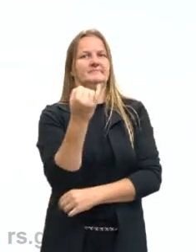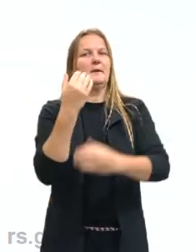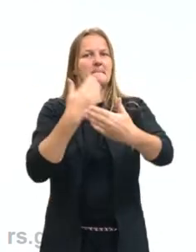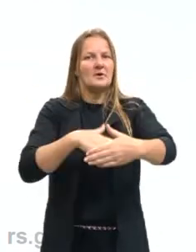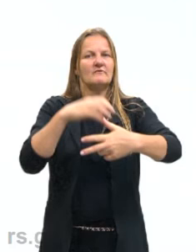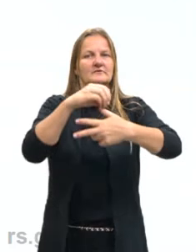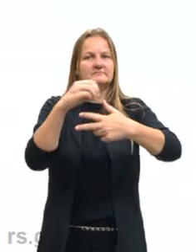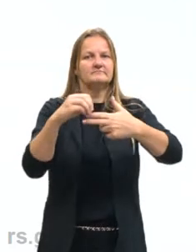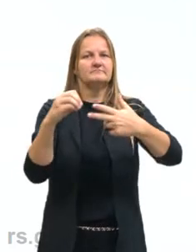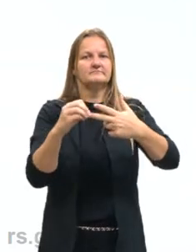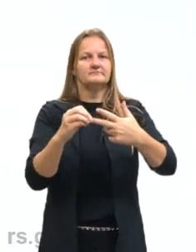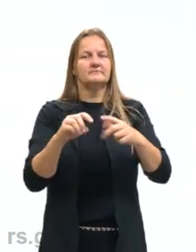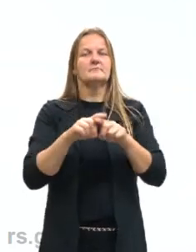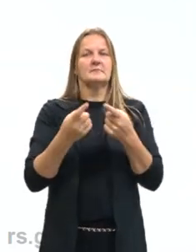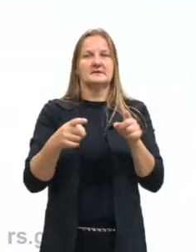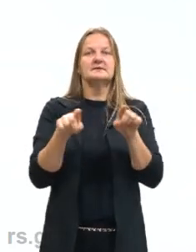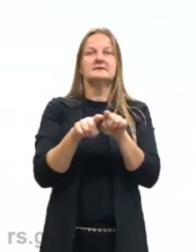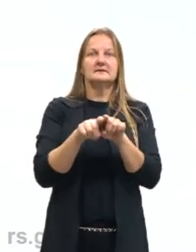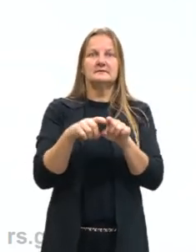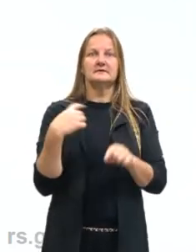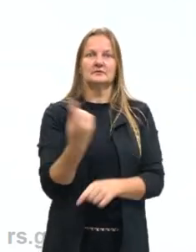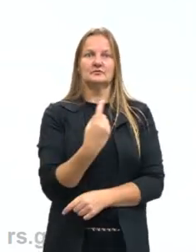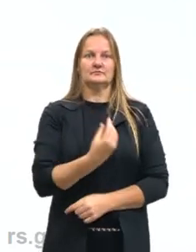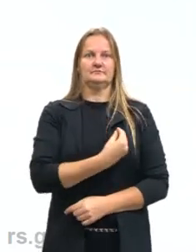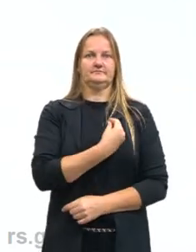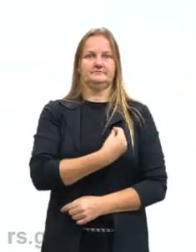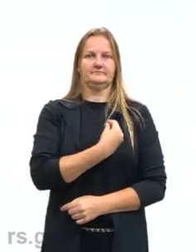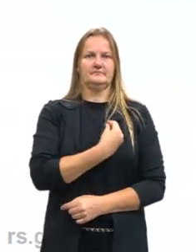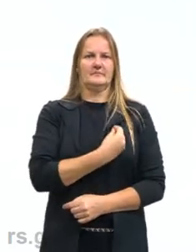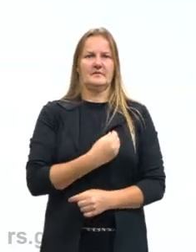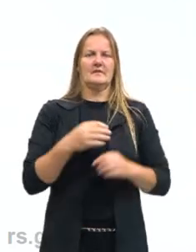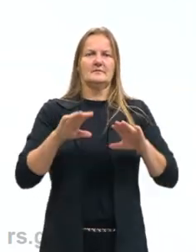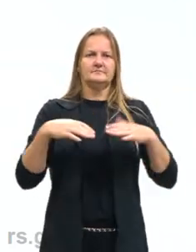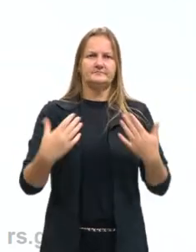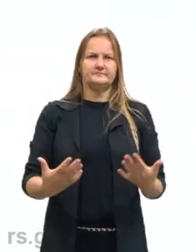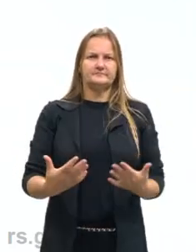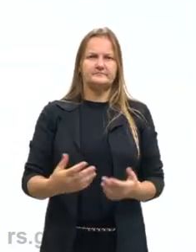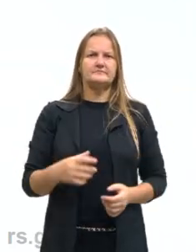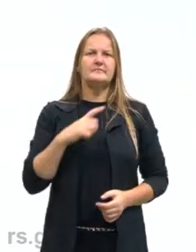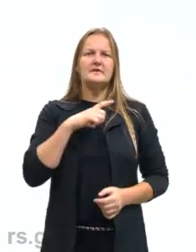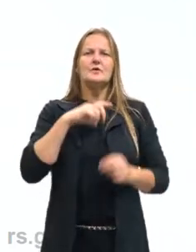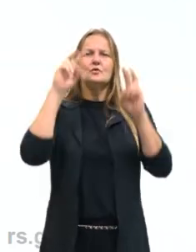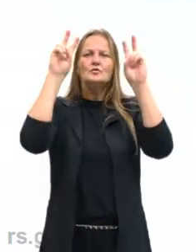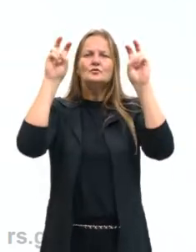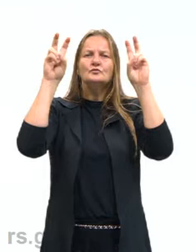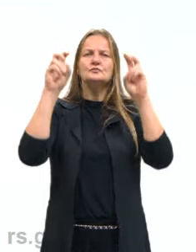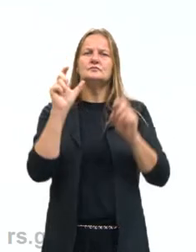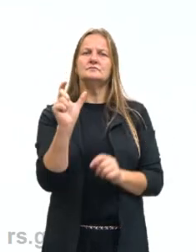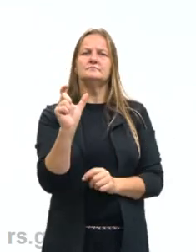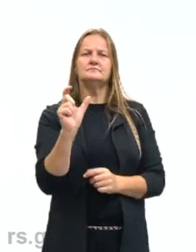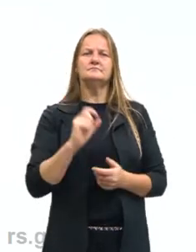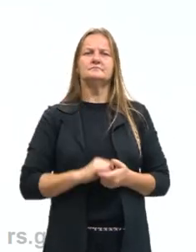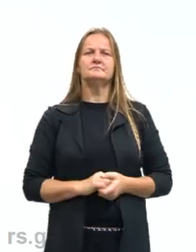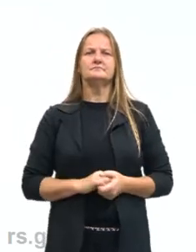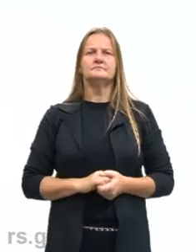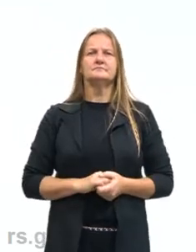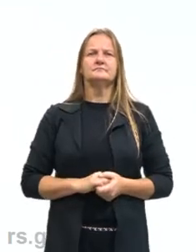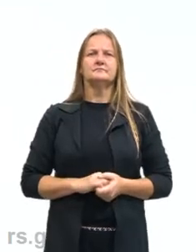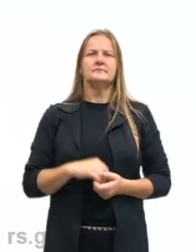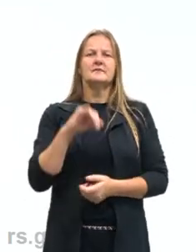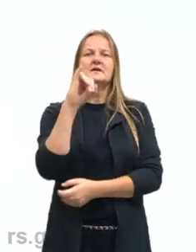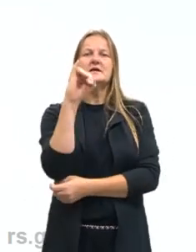prova do Enem, mas também para a nossa vida. E aí nós temos aqui um termo que é muito importante. Se chama